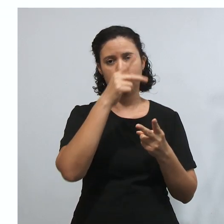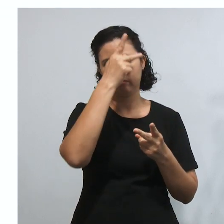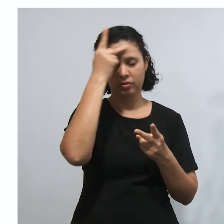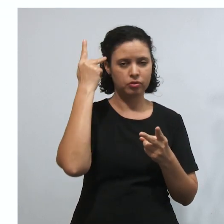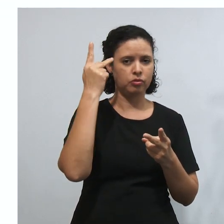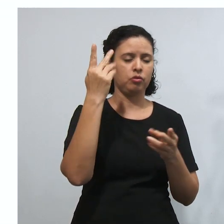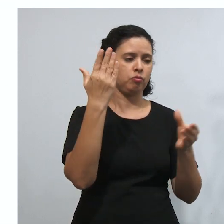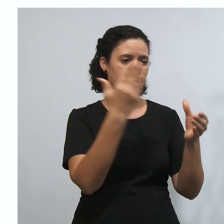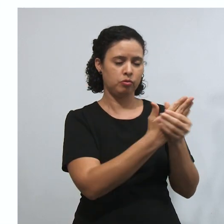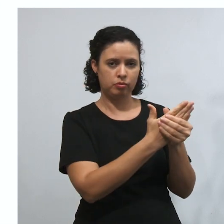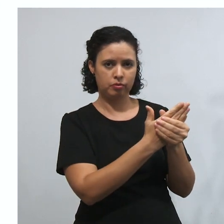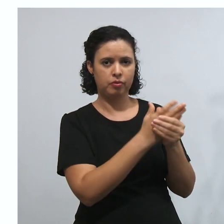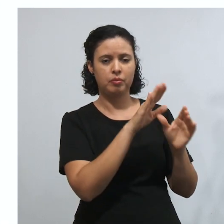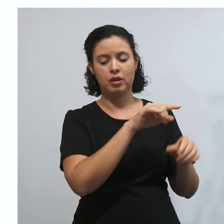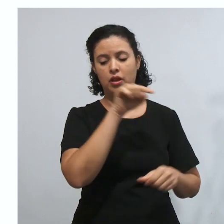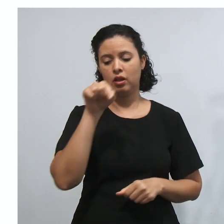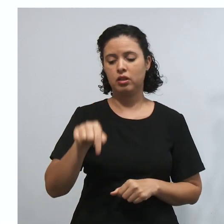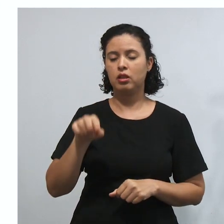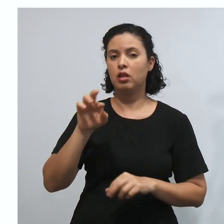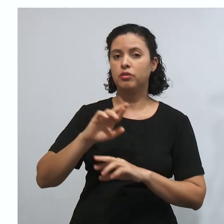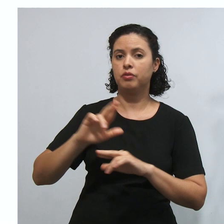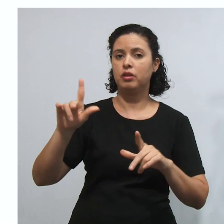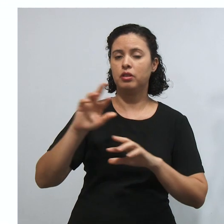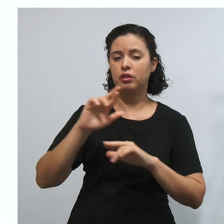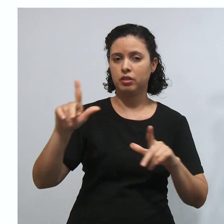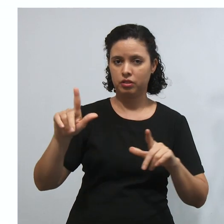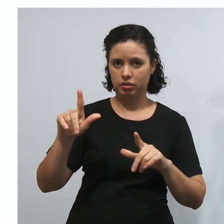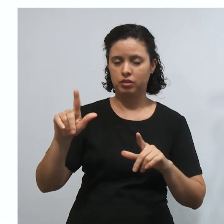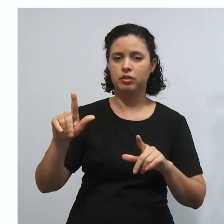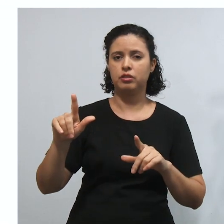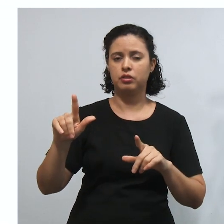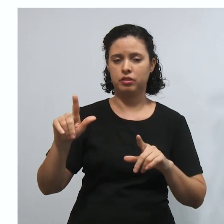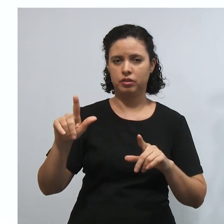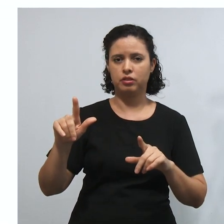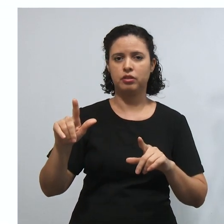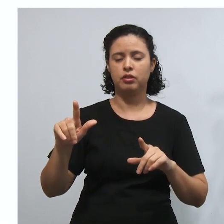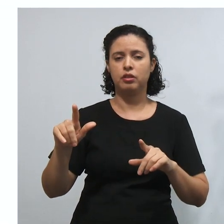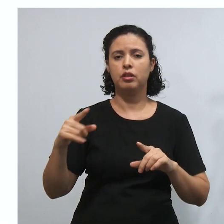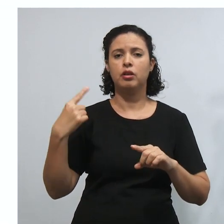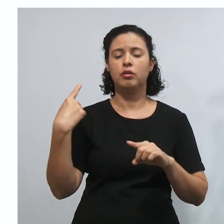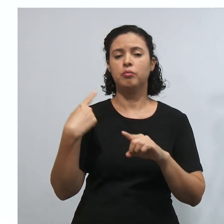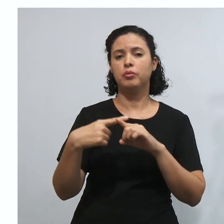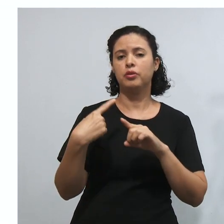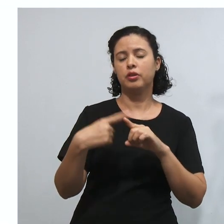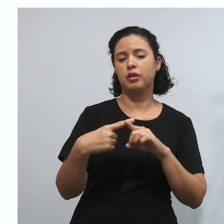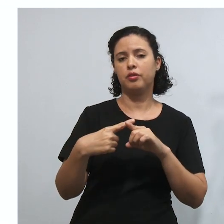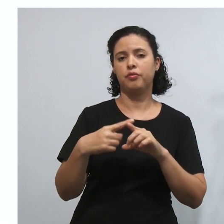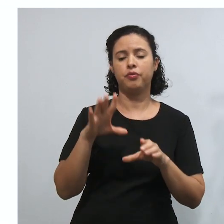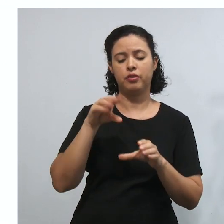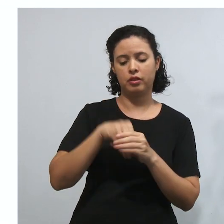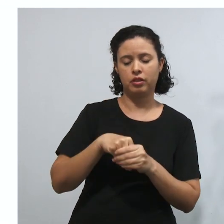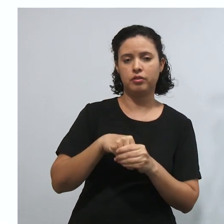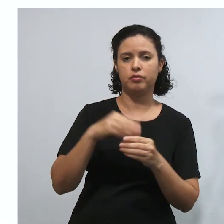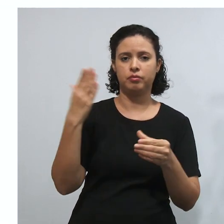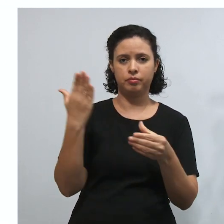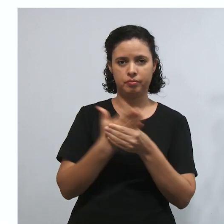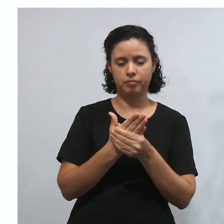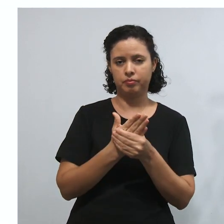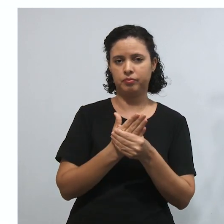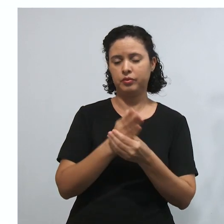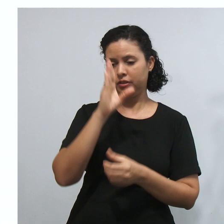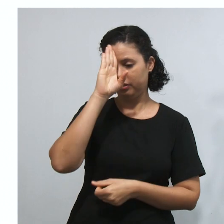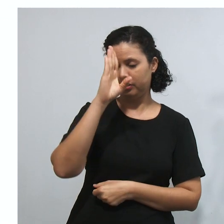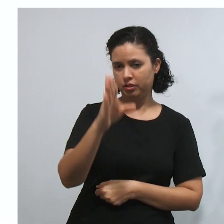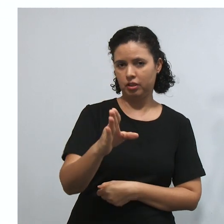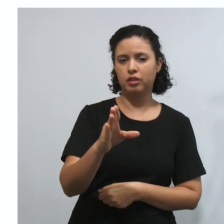Por quê? Porque a decisão em sede de controle de constitucionalidade, por exemplo, aqui dentro de uma ação direta de inconstitucionalidade,